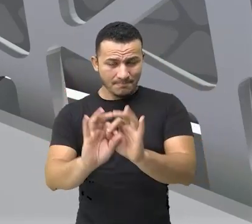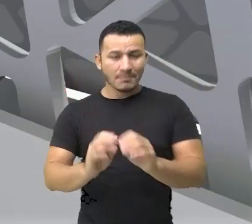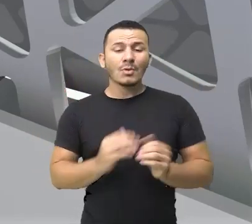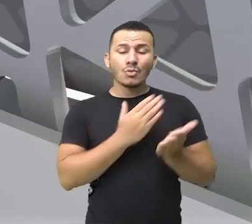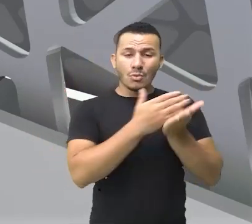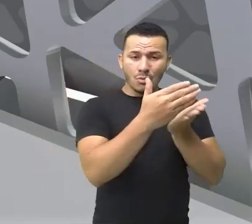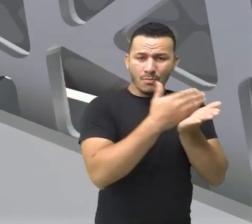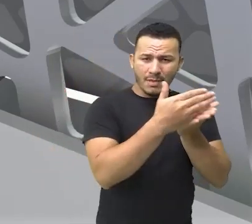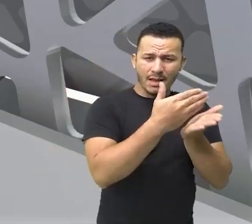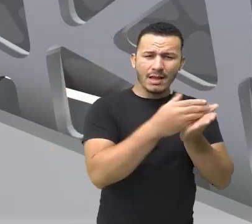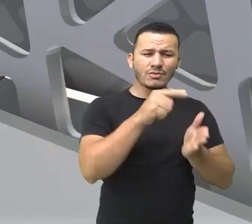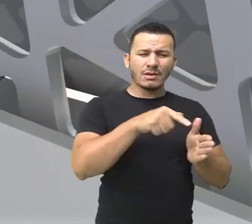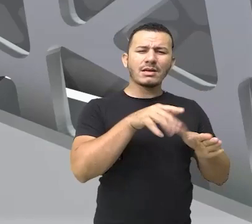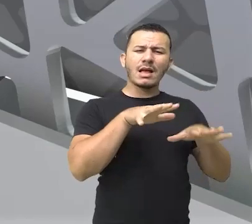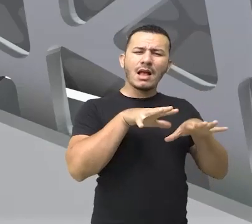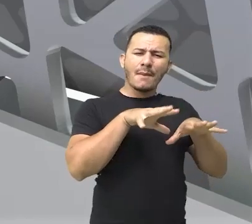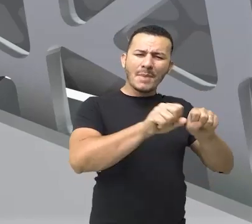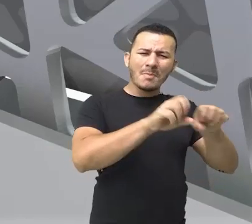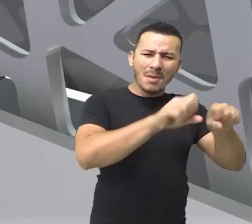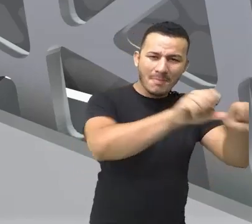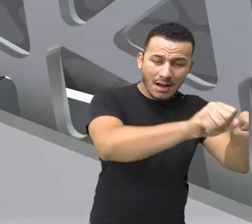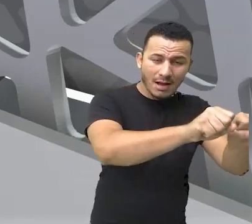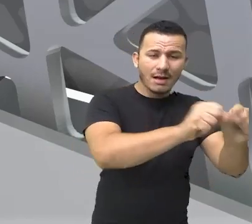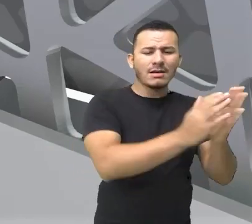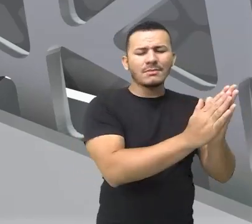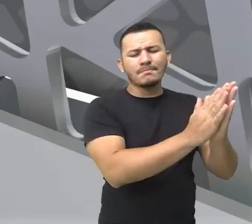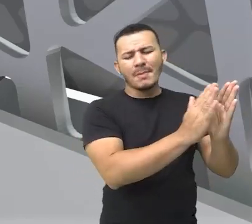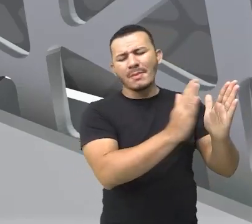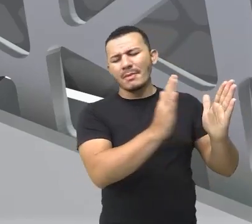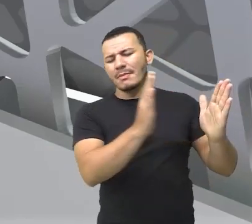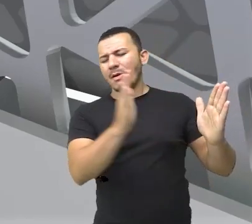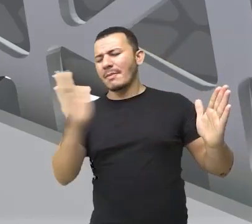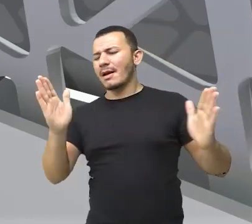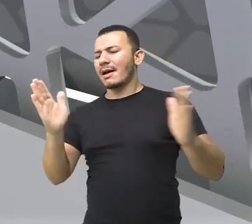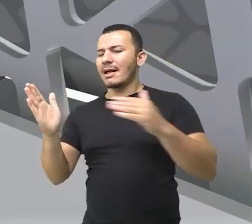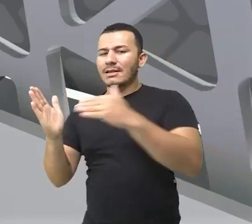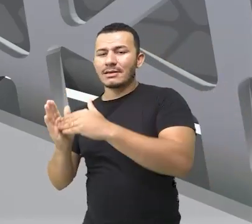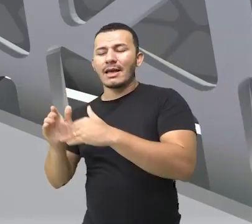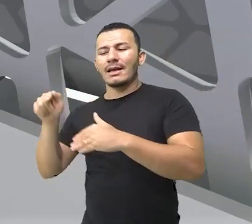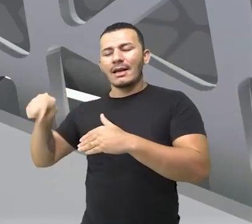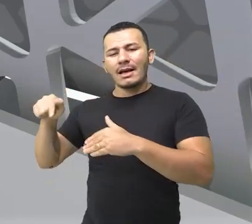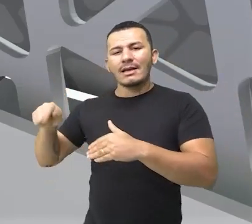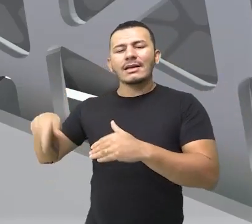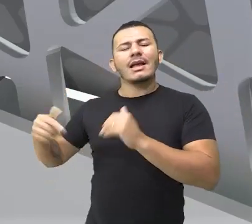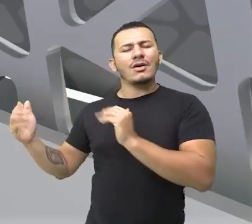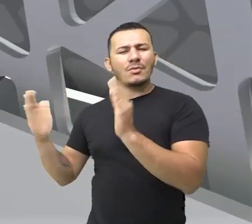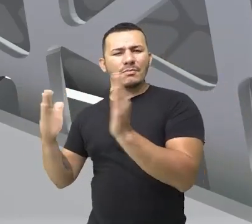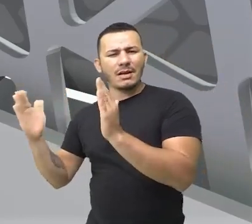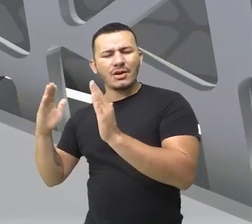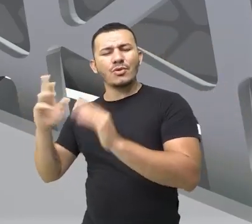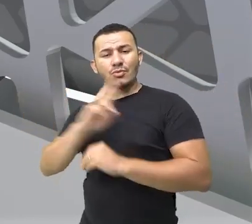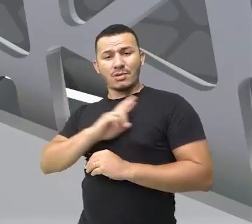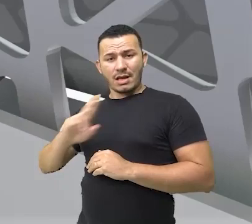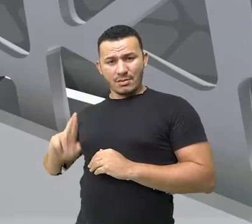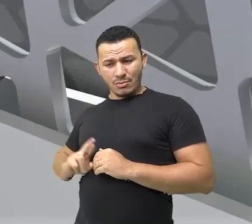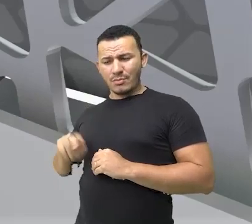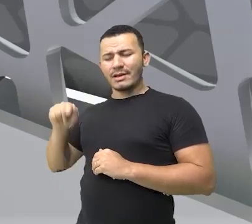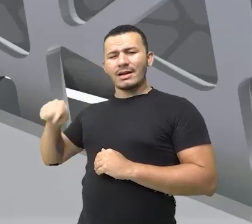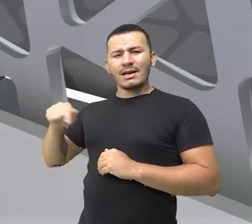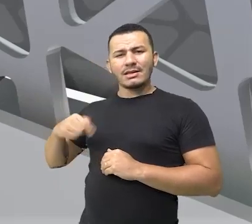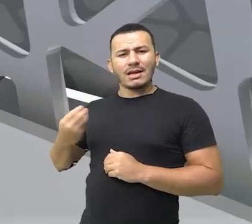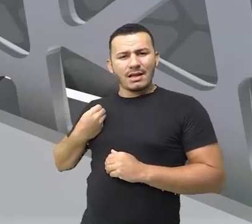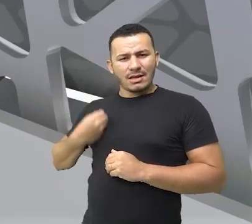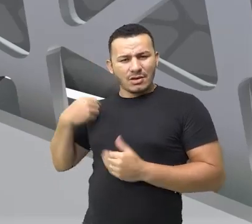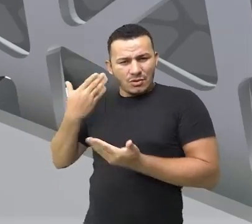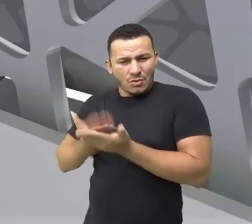o começo lá na colonização, certo? Até aos dias mais atuais aqui, que já é o período da república, esse período em que nós